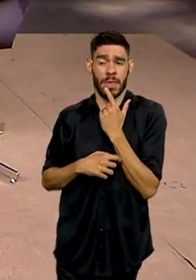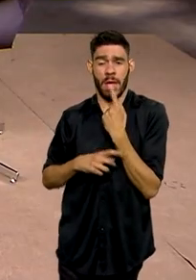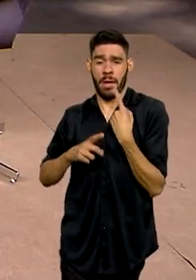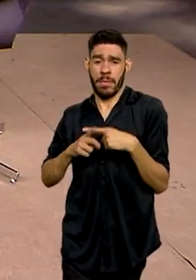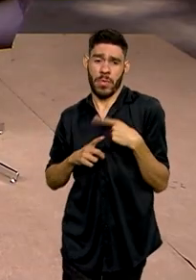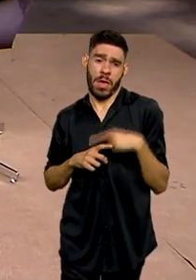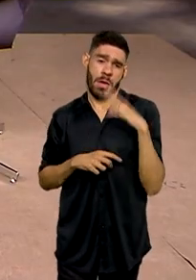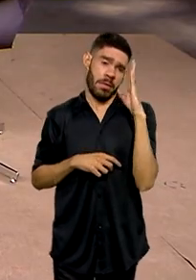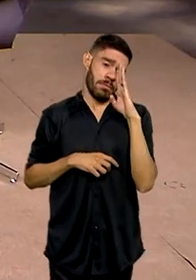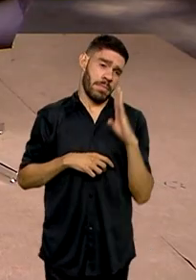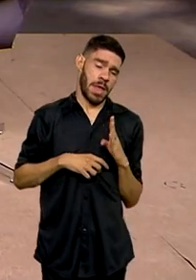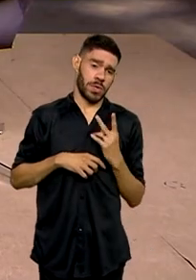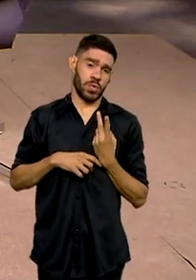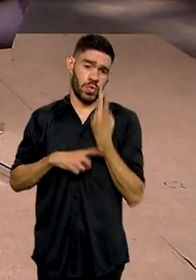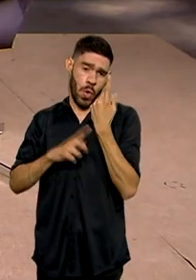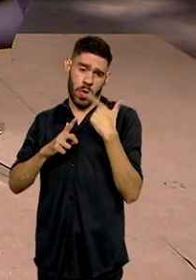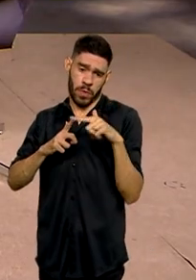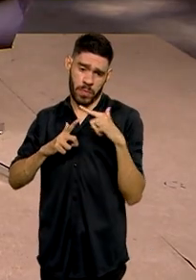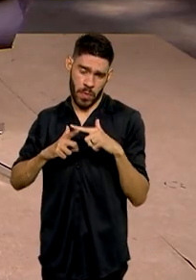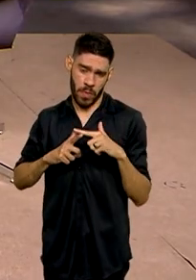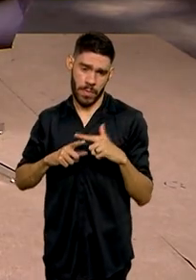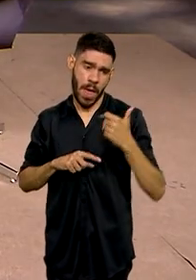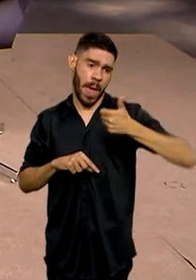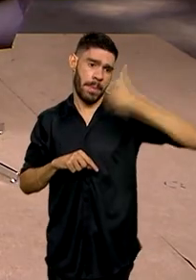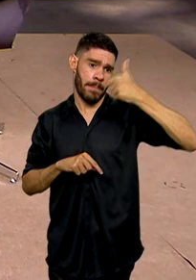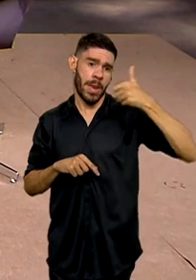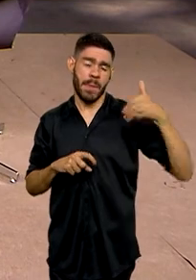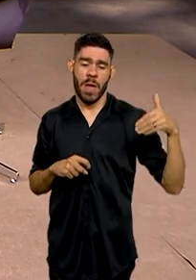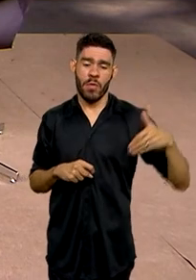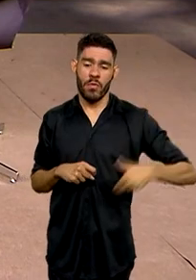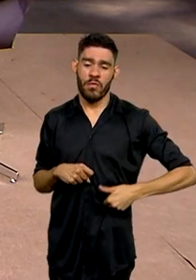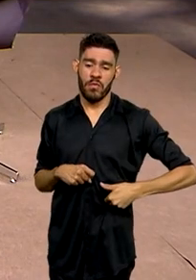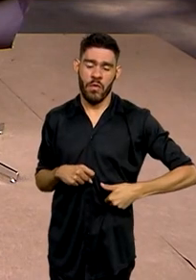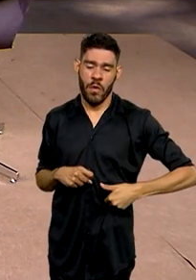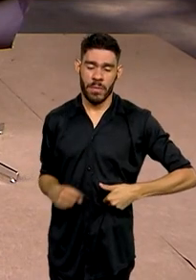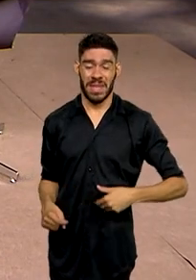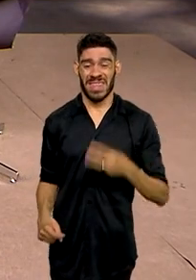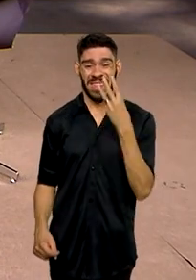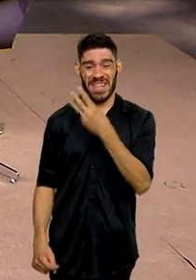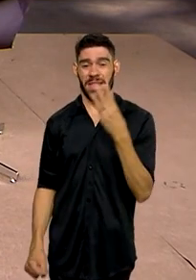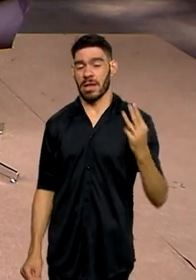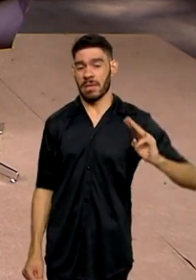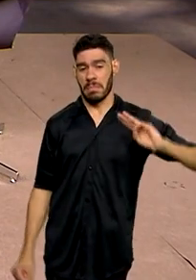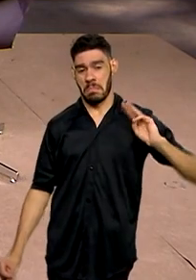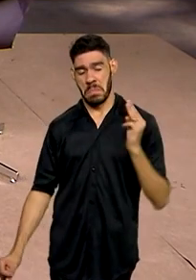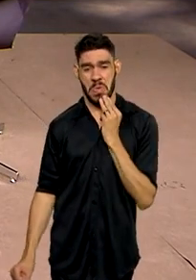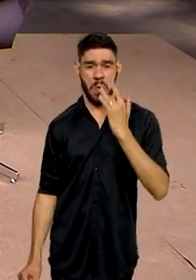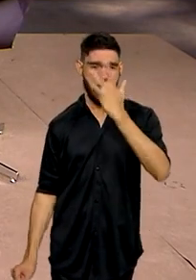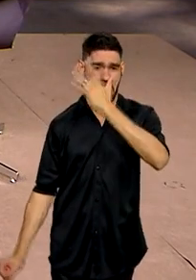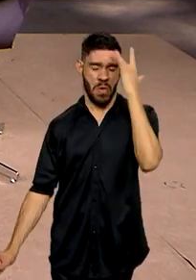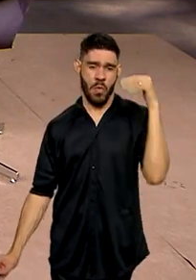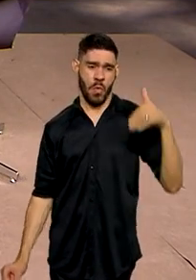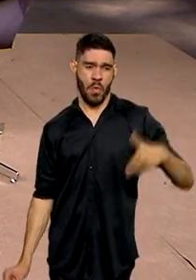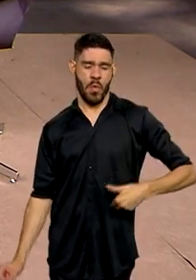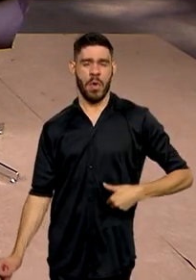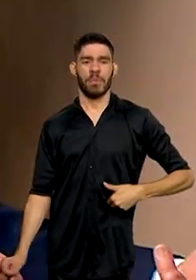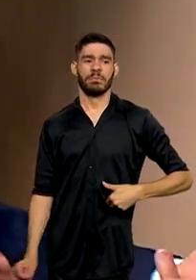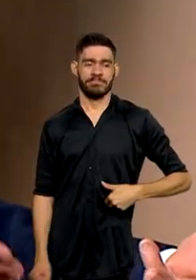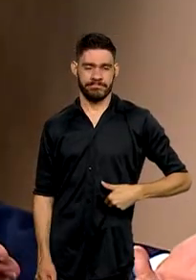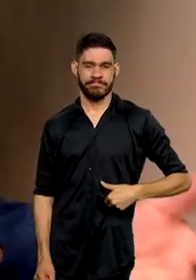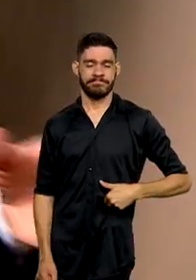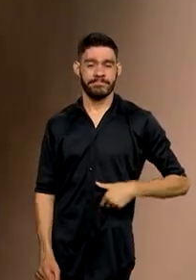ele teve dois problemas. Um primeiro, a fome. 33 milhões de pessoas passando fome, é que recebemos